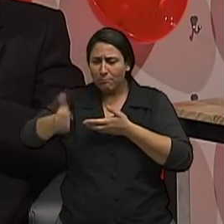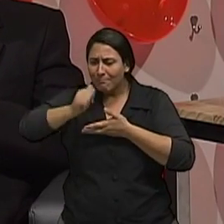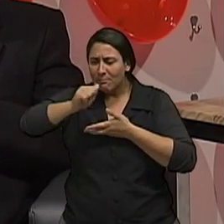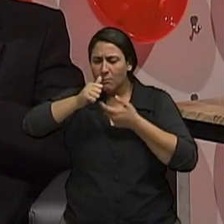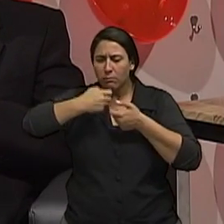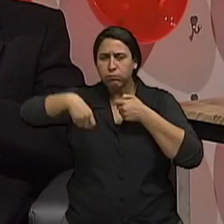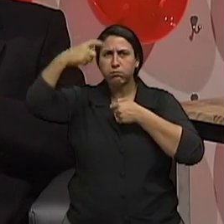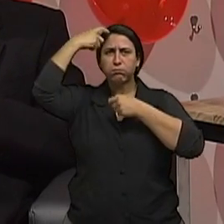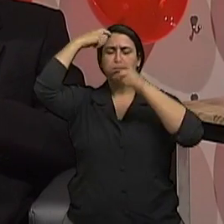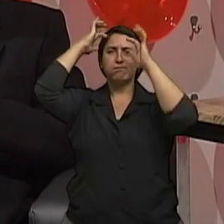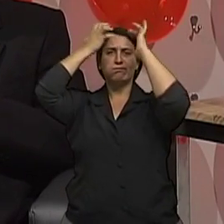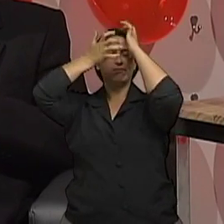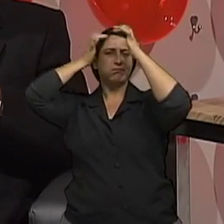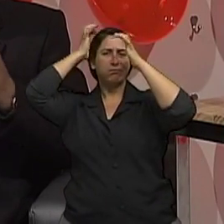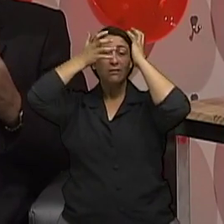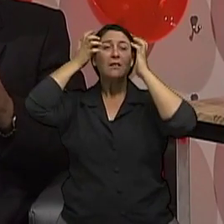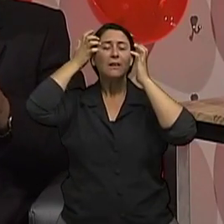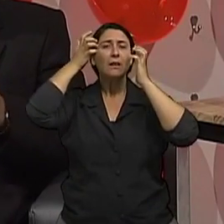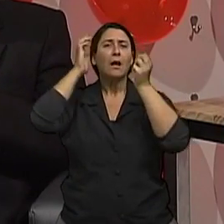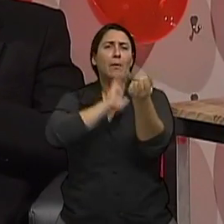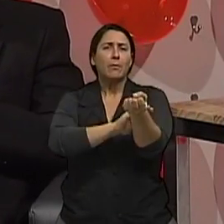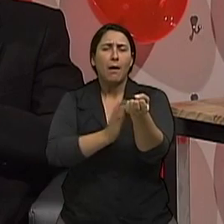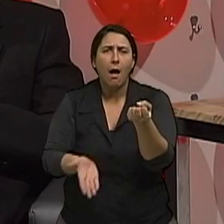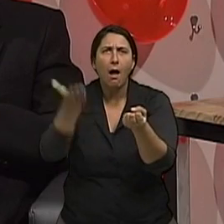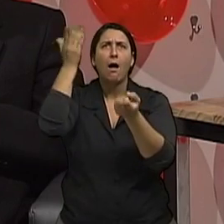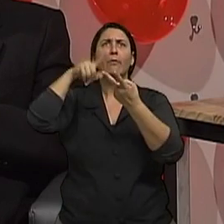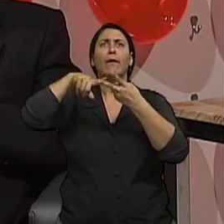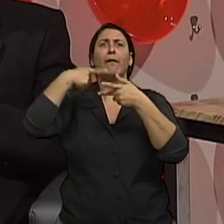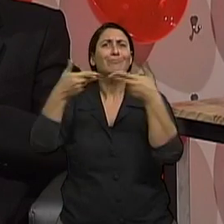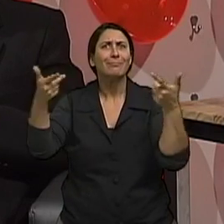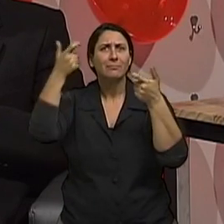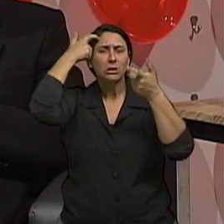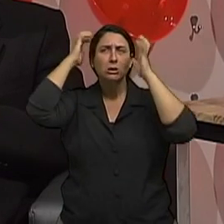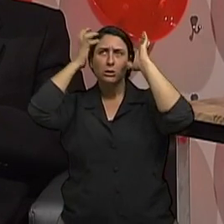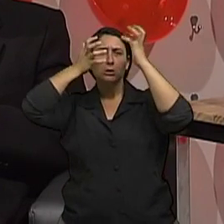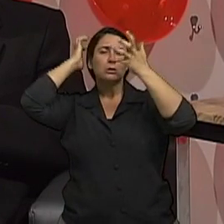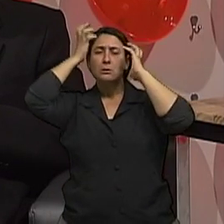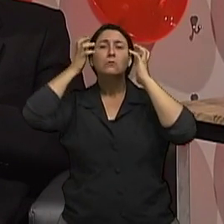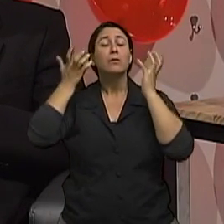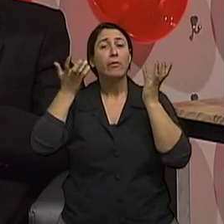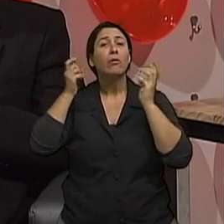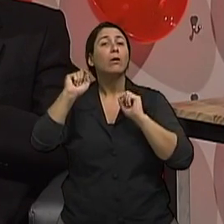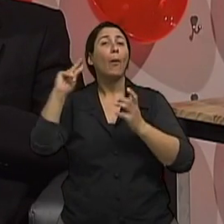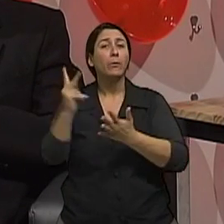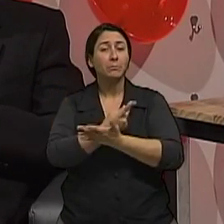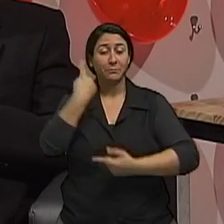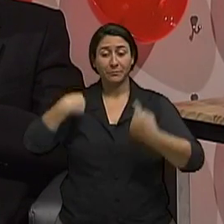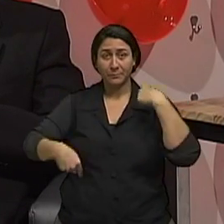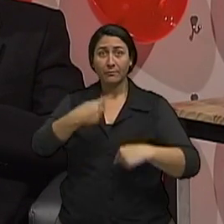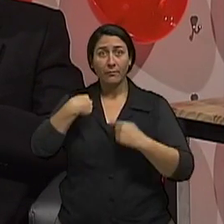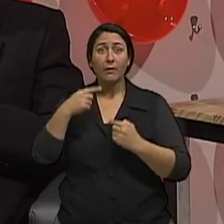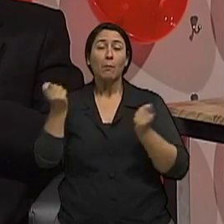do corpo. Ele faz mal para a hipertensão, para o controle da pressão alta, etc. Então, a partir desse momento, onde ele está fazendo mal ao organismo do